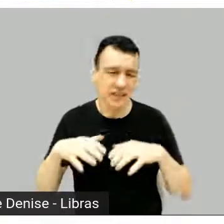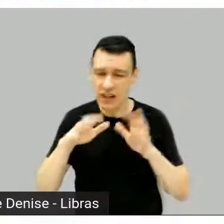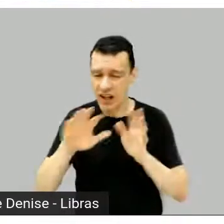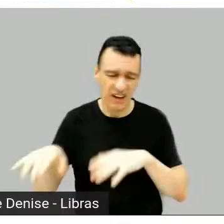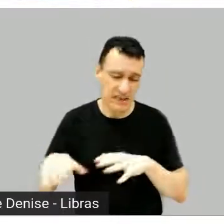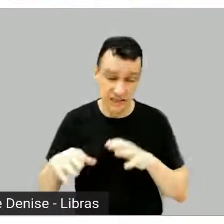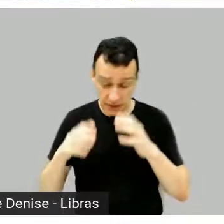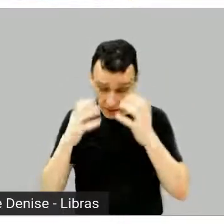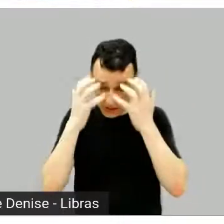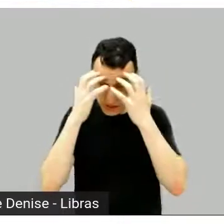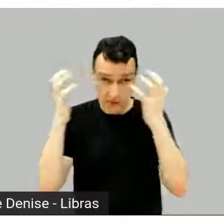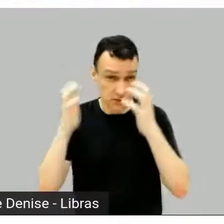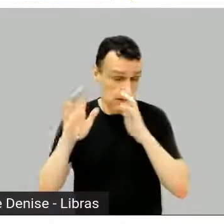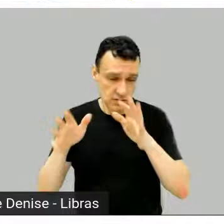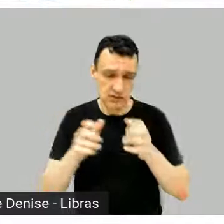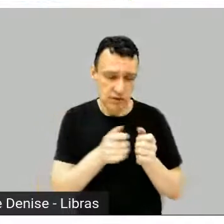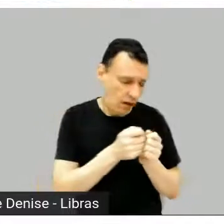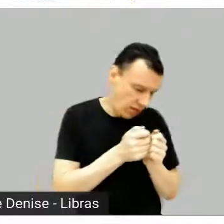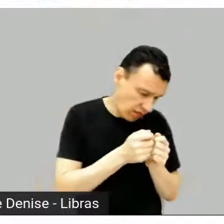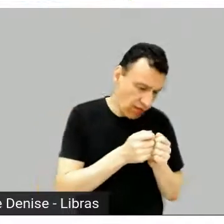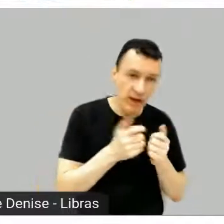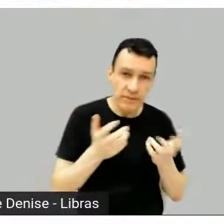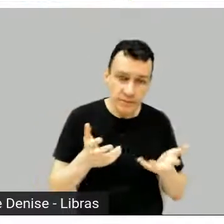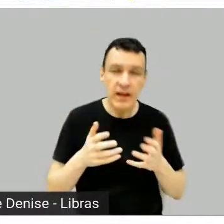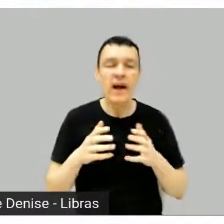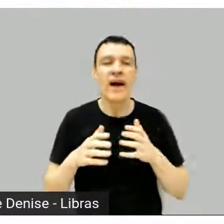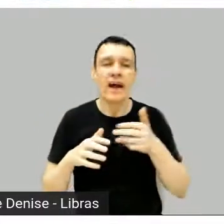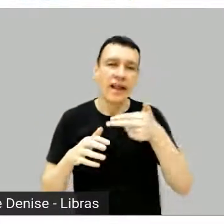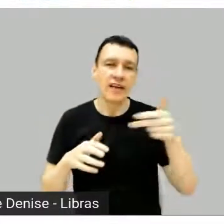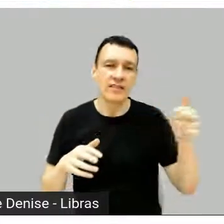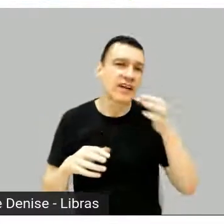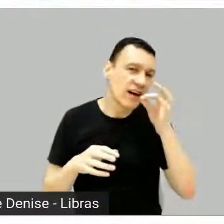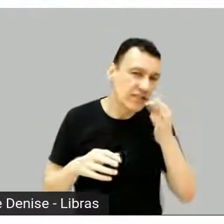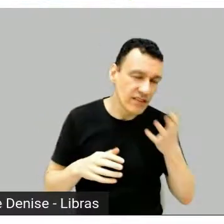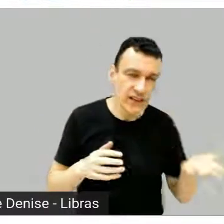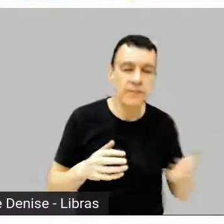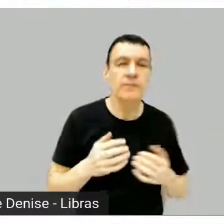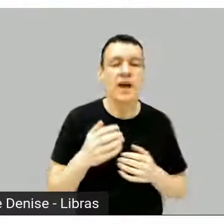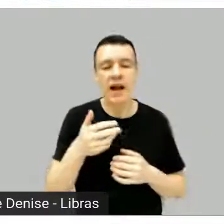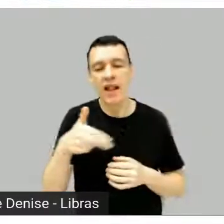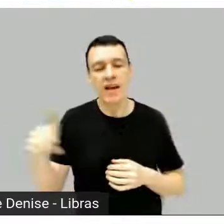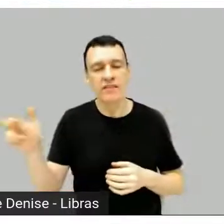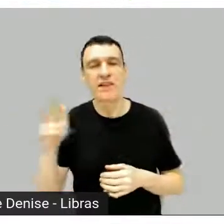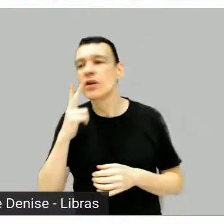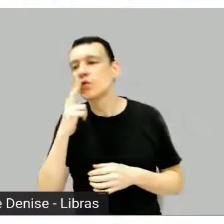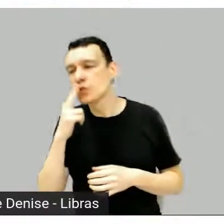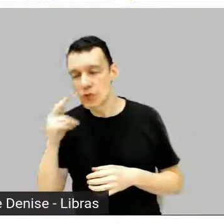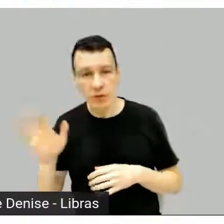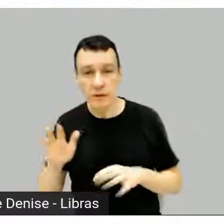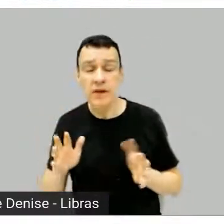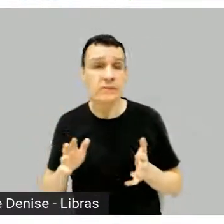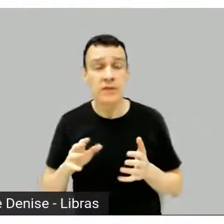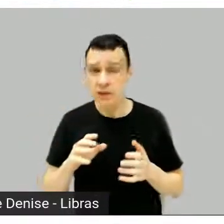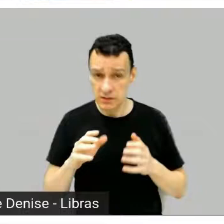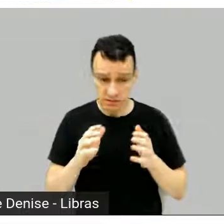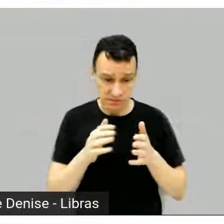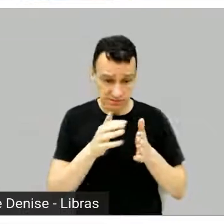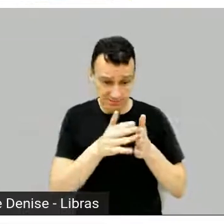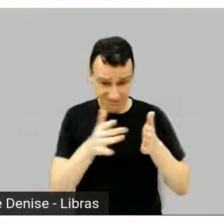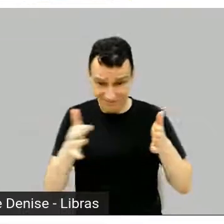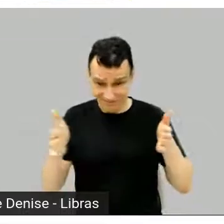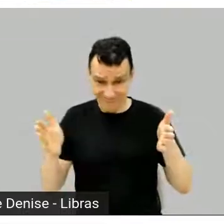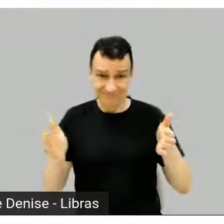né, você levanta, vai tomar um café, tem um fumante que quer sair para fumar, esse perder tempo é um tempo que você está processando alguma coisa,